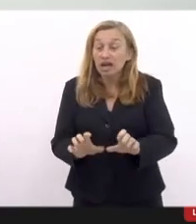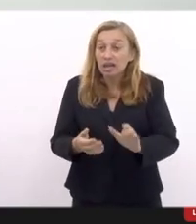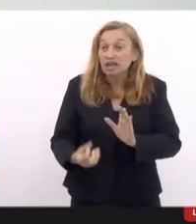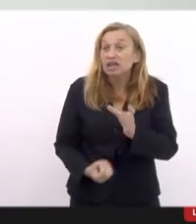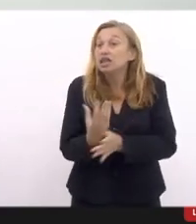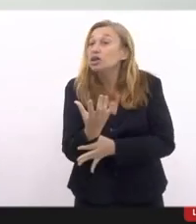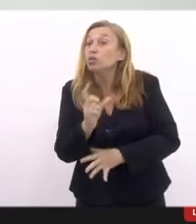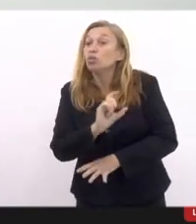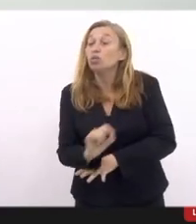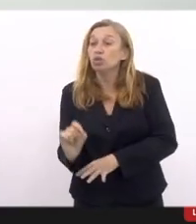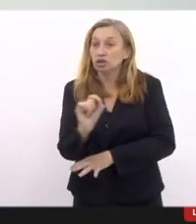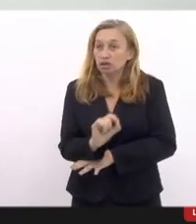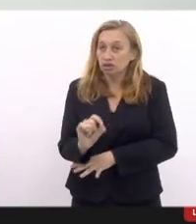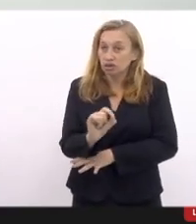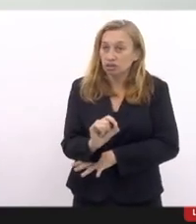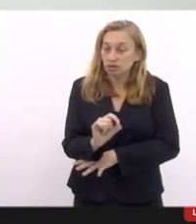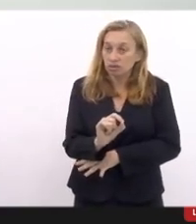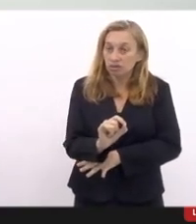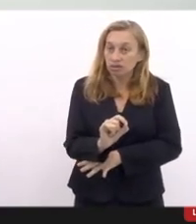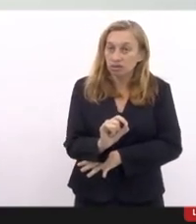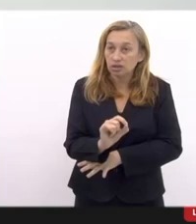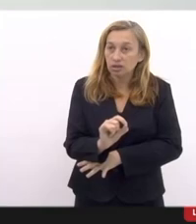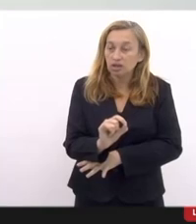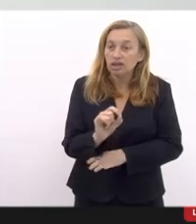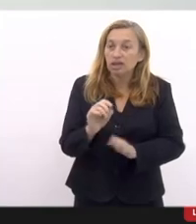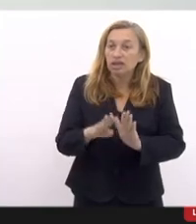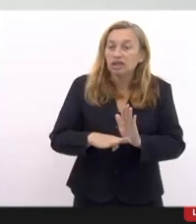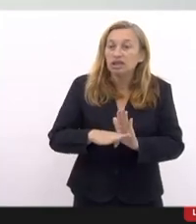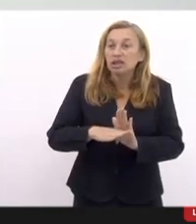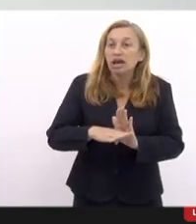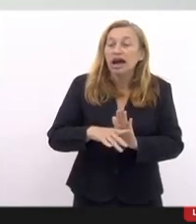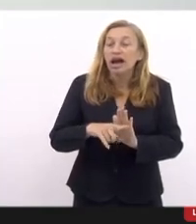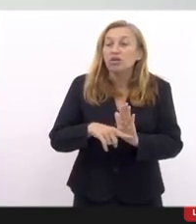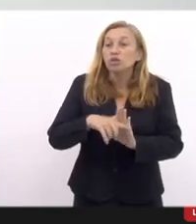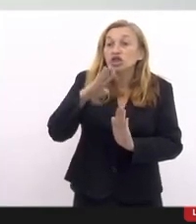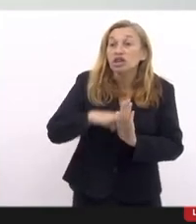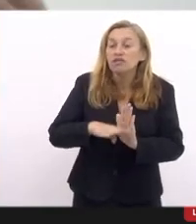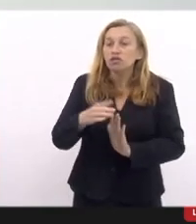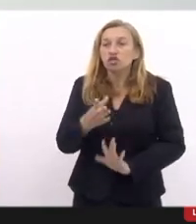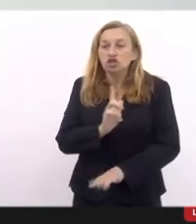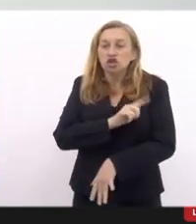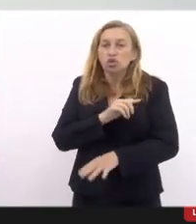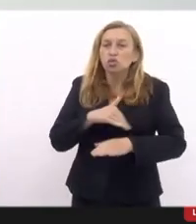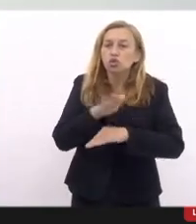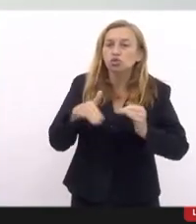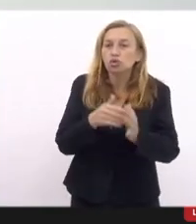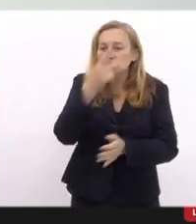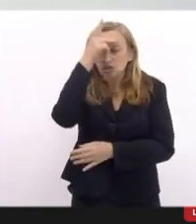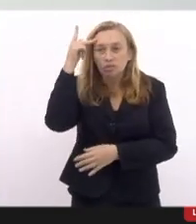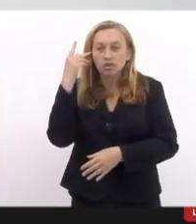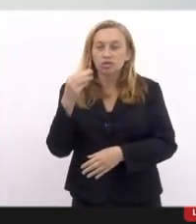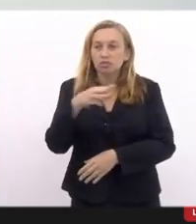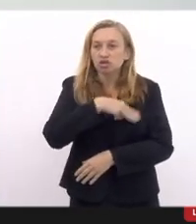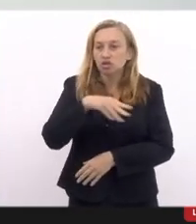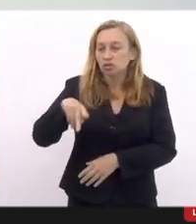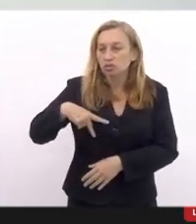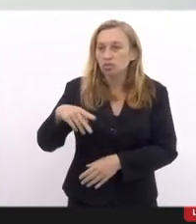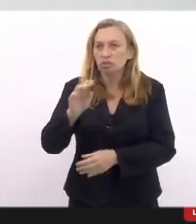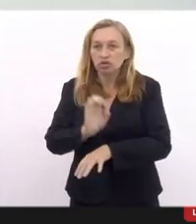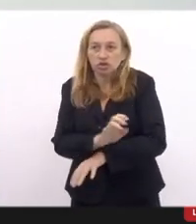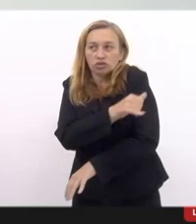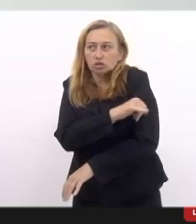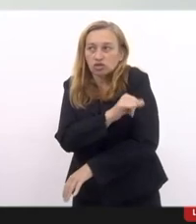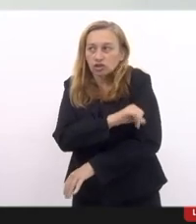de equidade racial a nível de gestão, porque é preciso que todas as pessoas da Defensoria Pública do Estado do Rio de